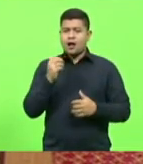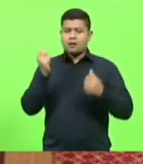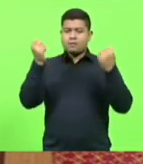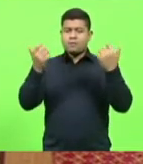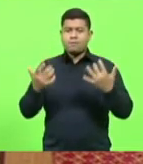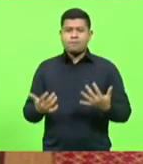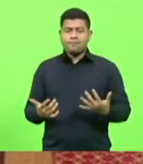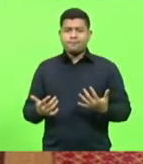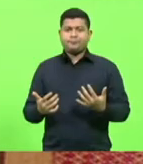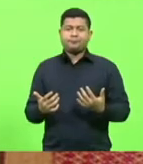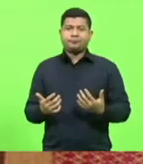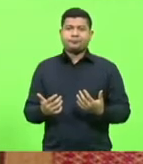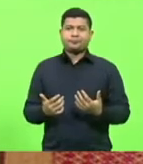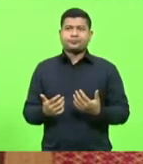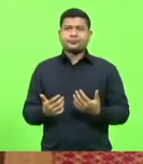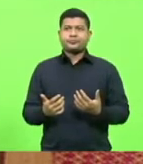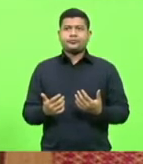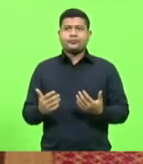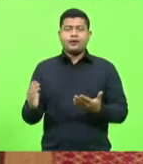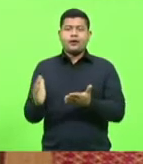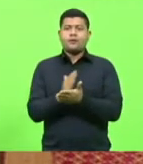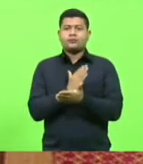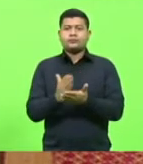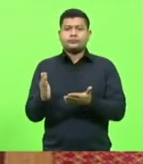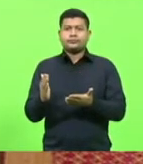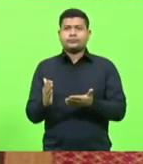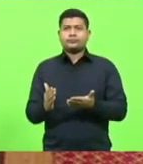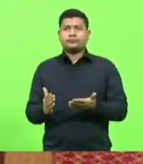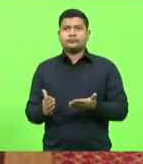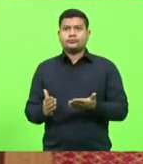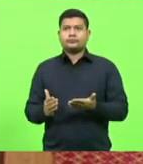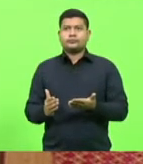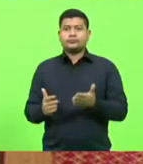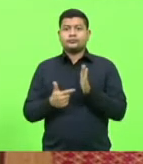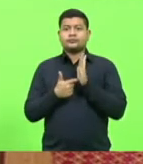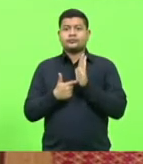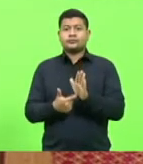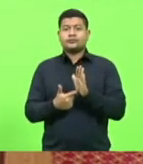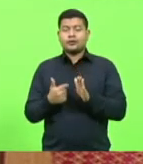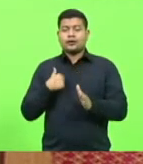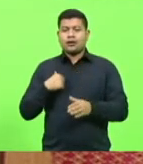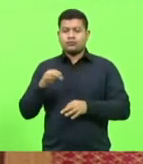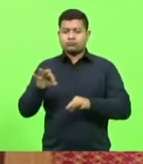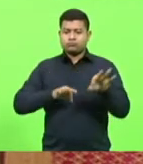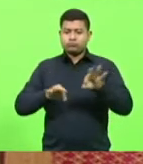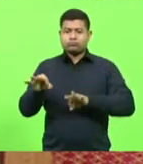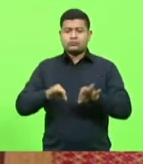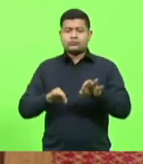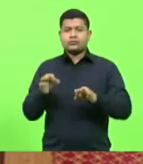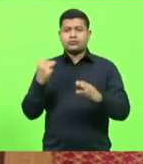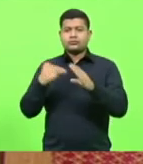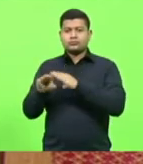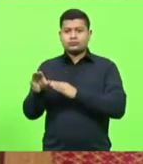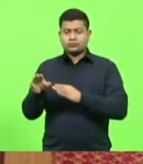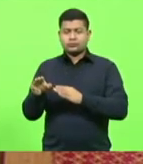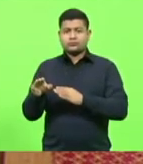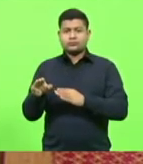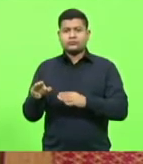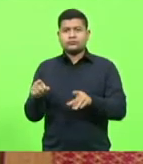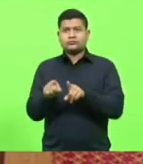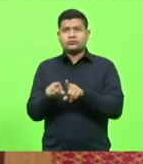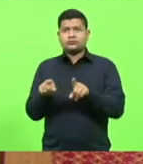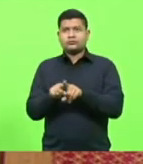de algumas indicações que eu fiz. E sobre o